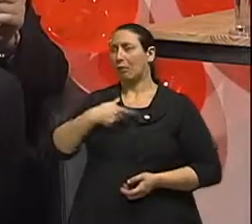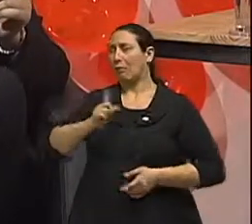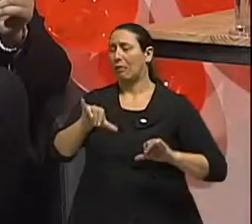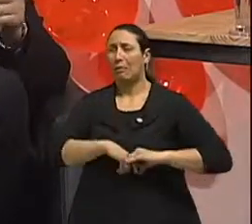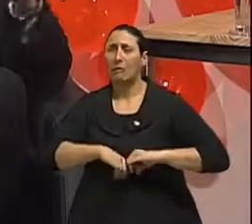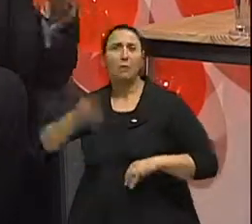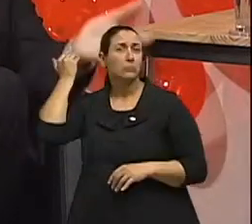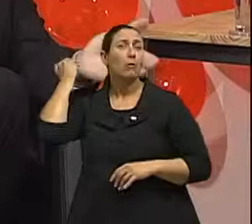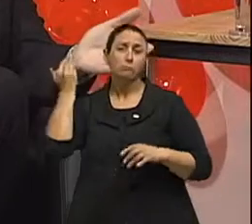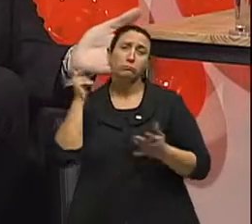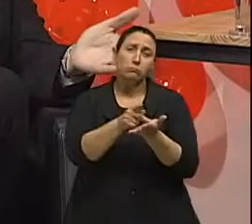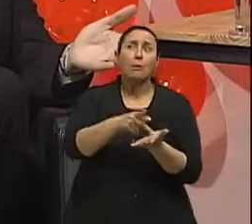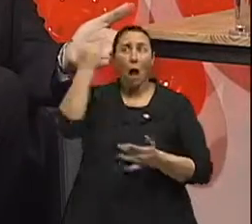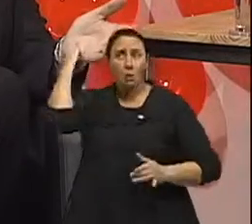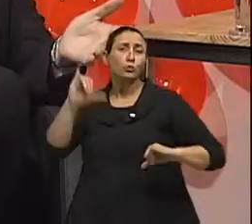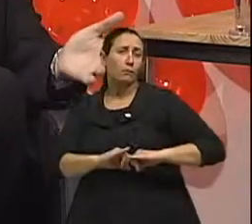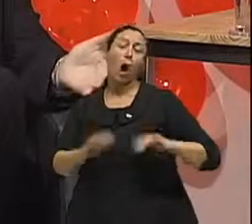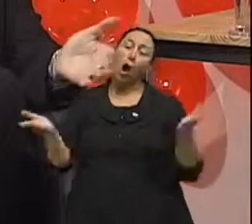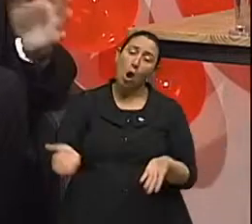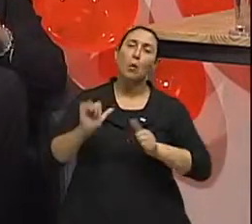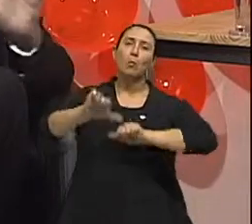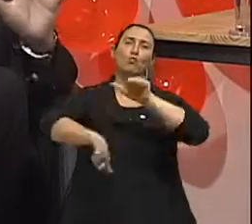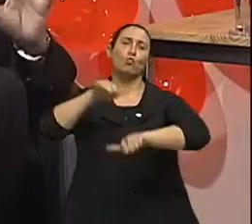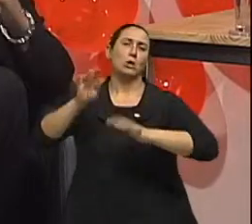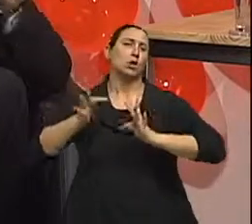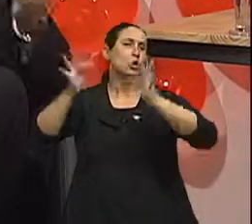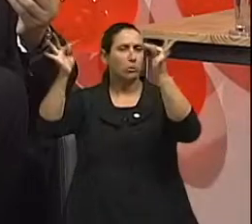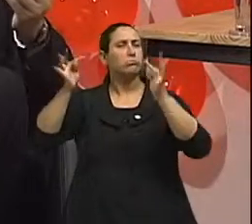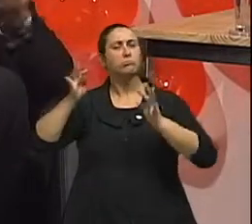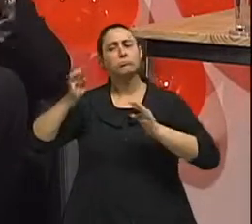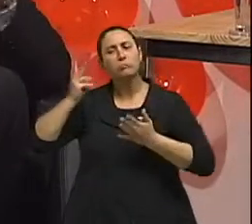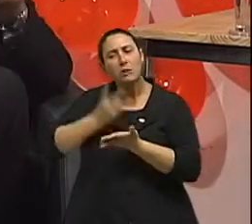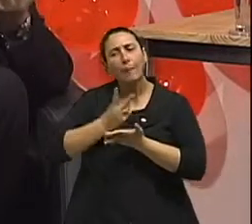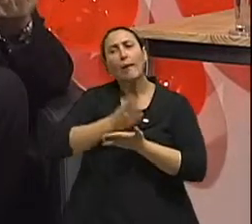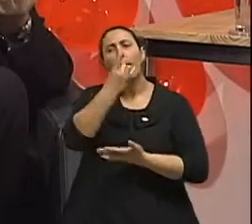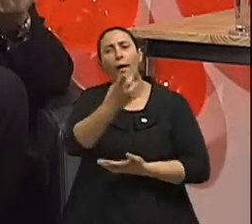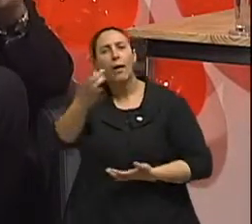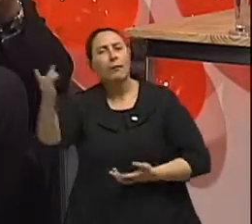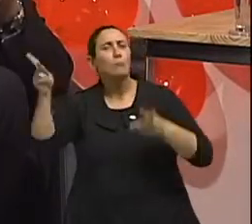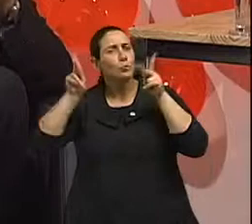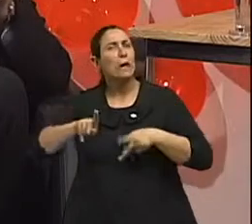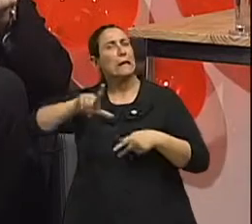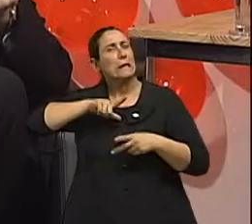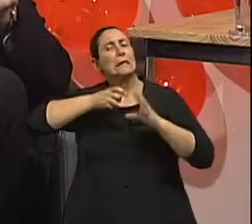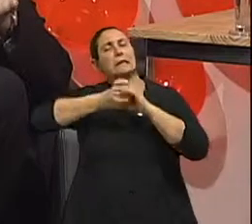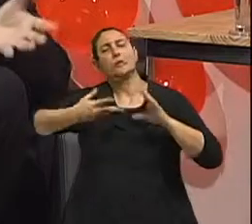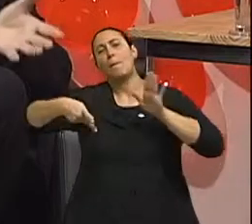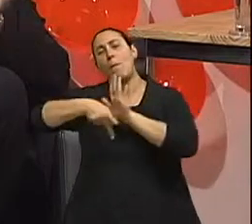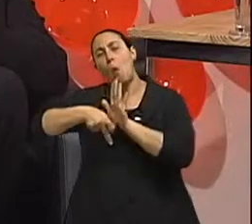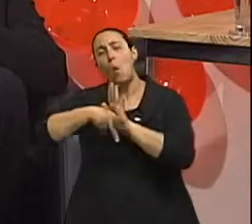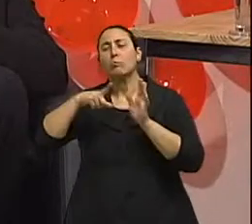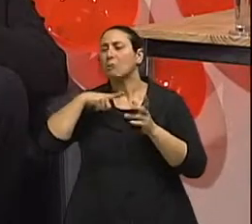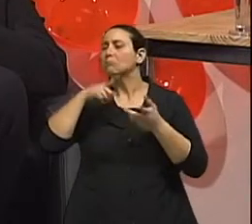pacientes com outra doença ou outros pacientes. Cada doença é uma doença, cada paciente tem uma característica especial, e essas características